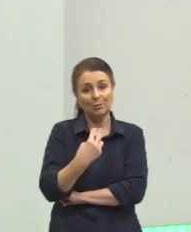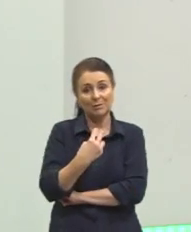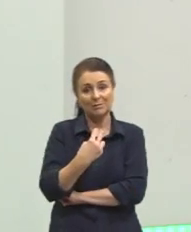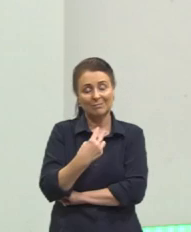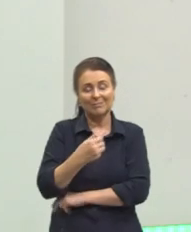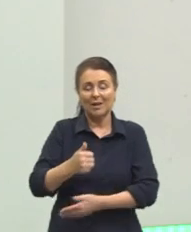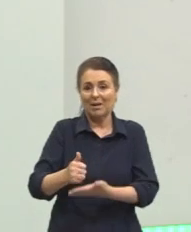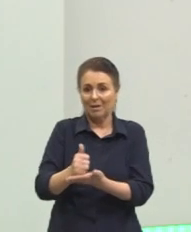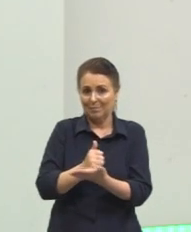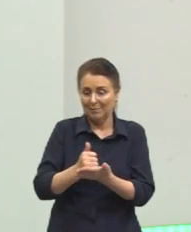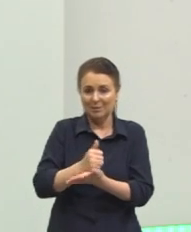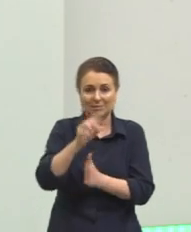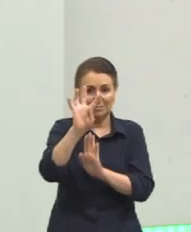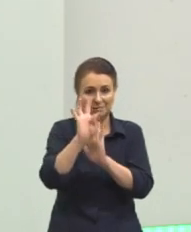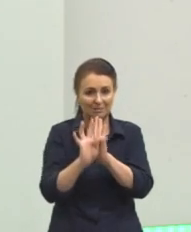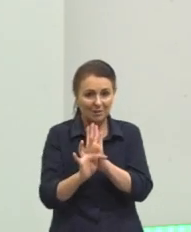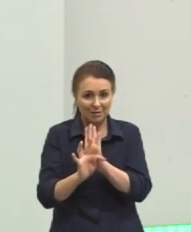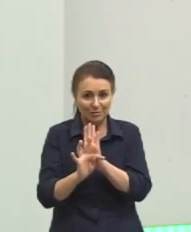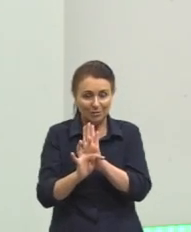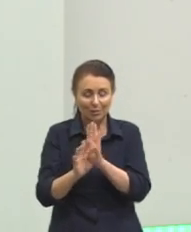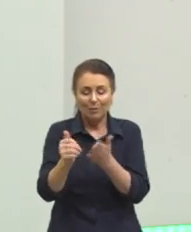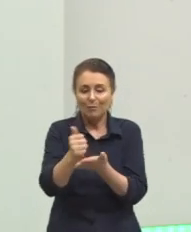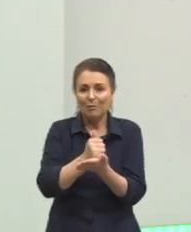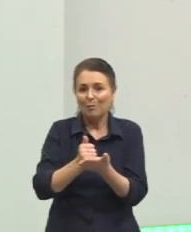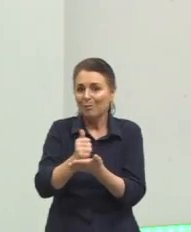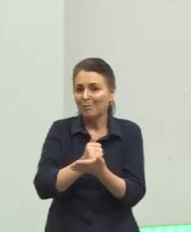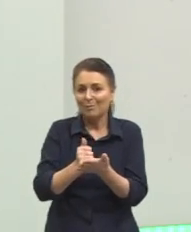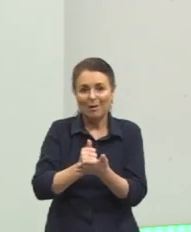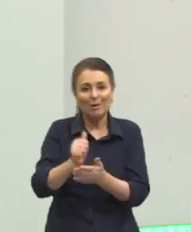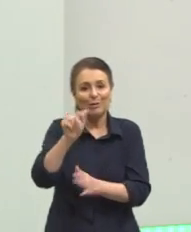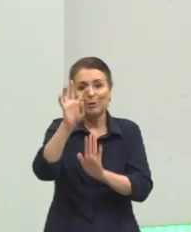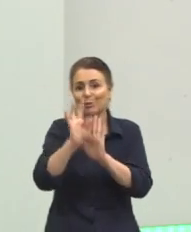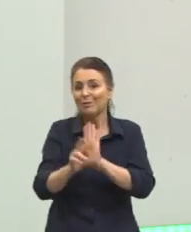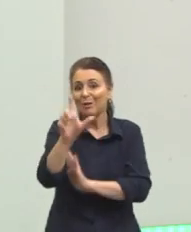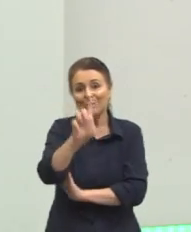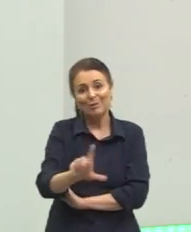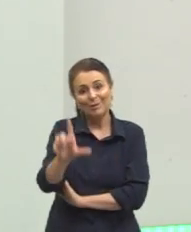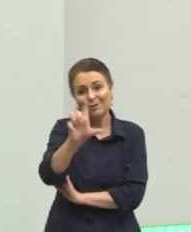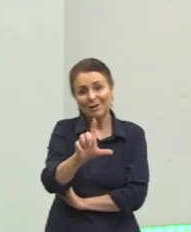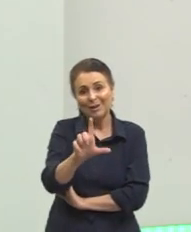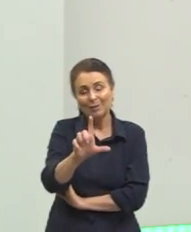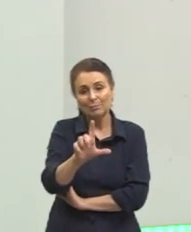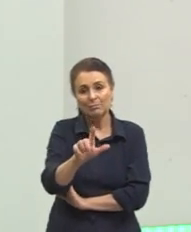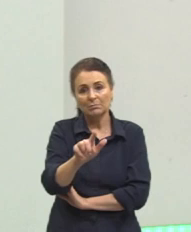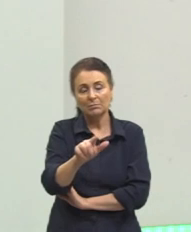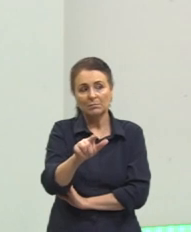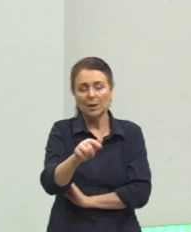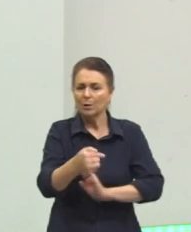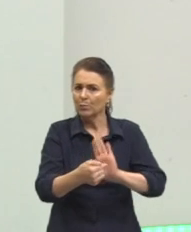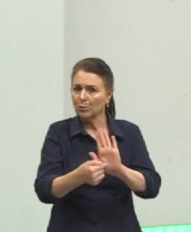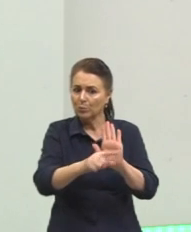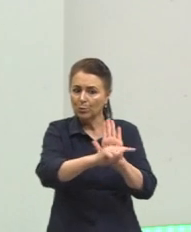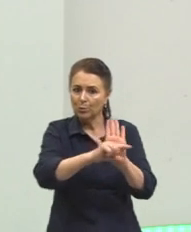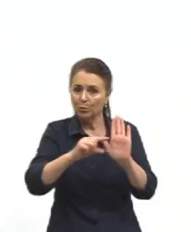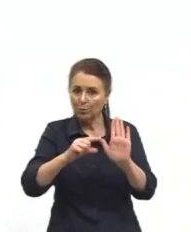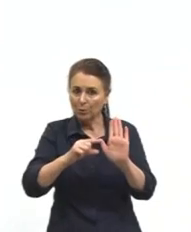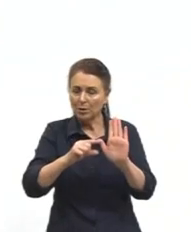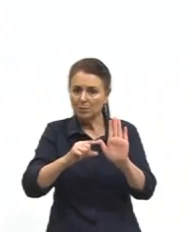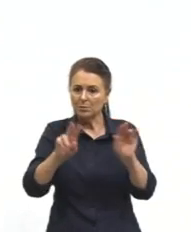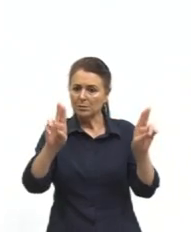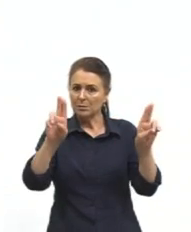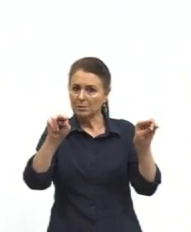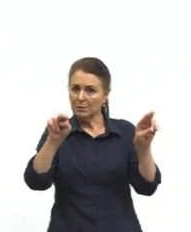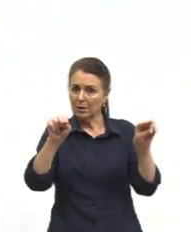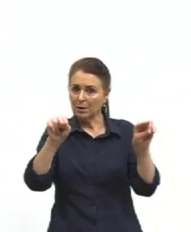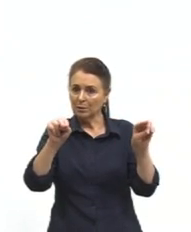base, o texto base, foi um texto literário. E trouxe autores já citados em aplicações anteriores no